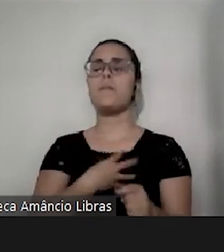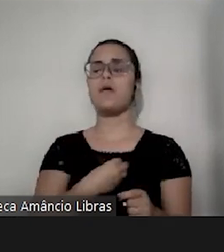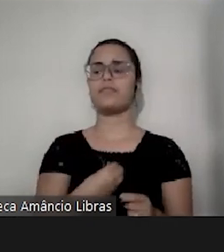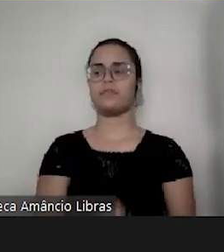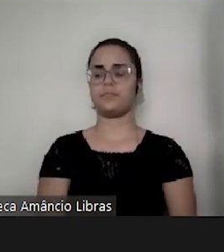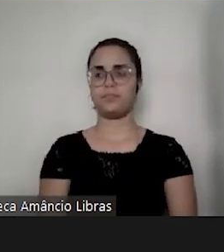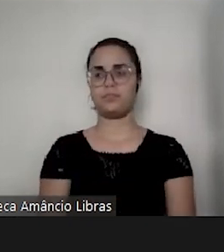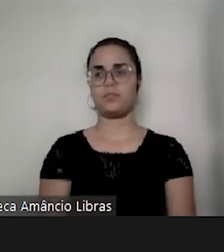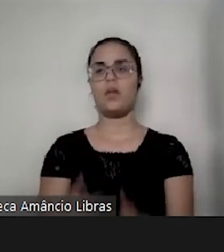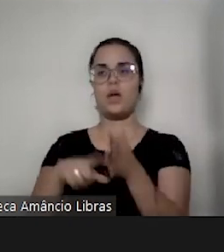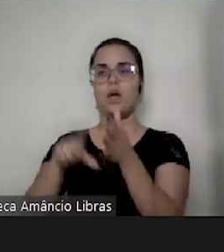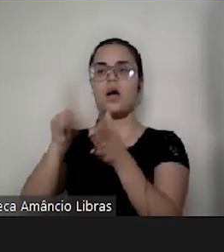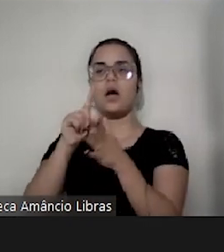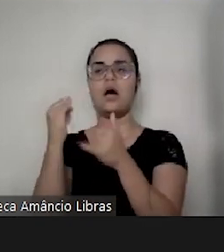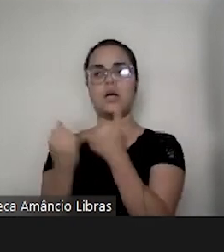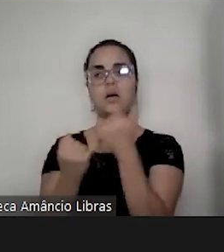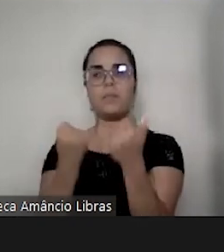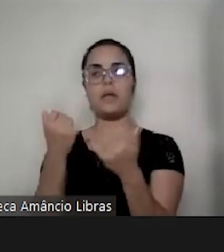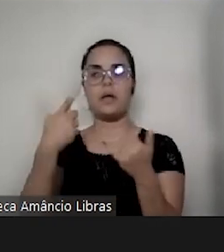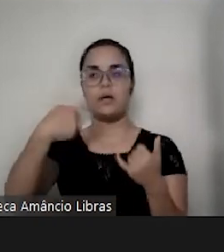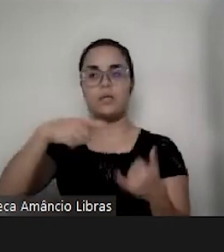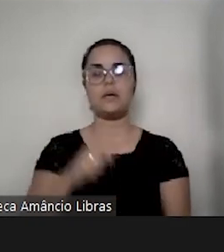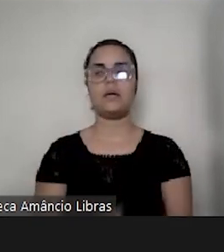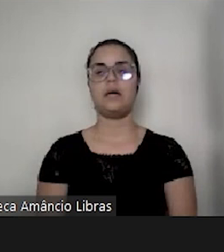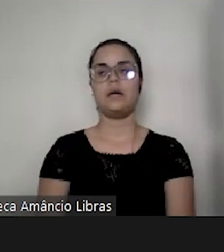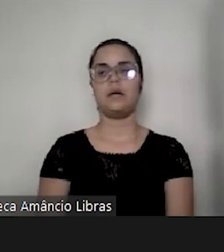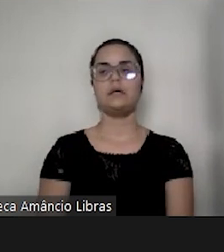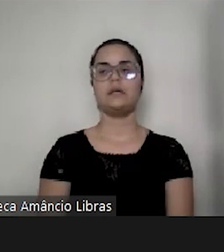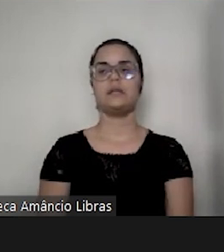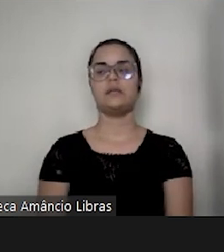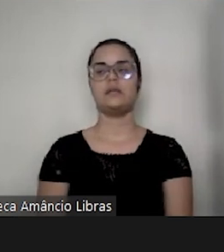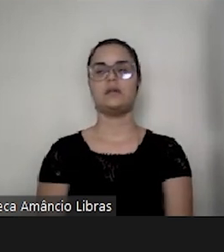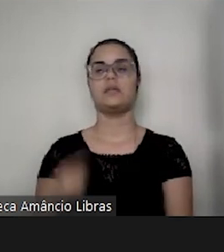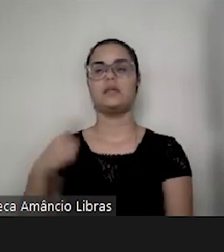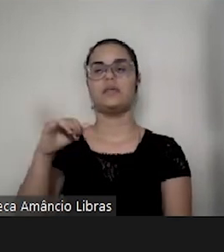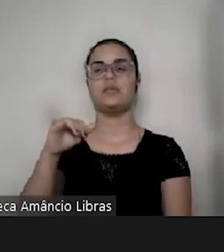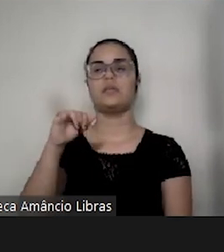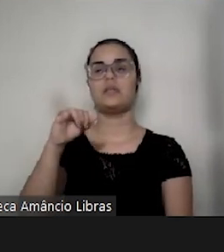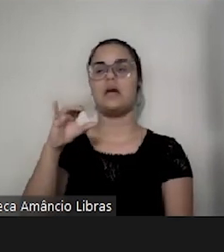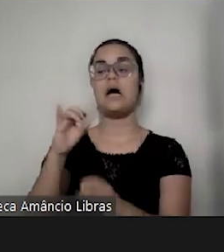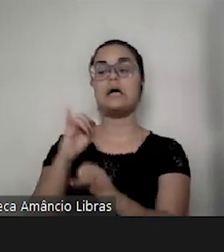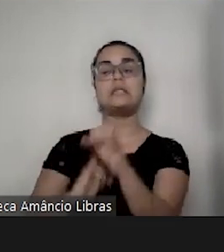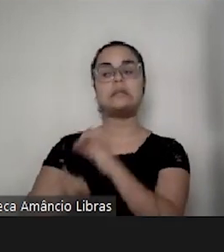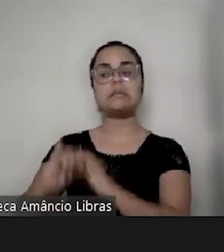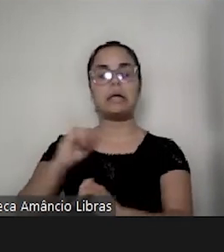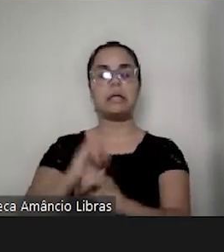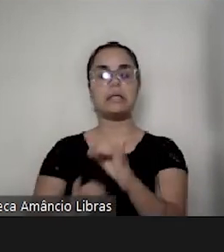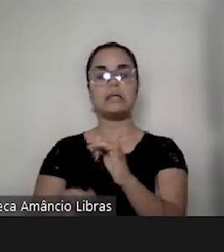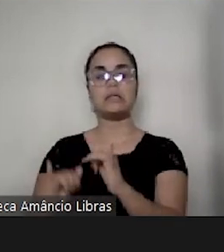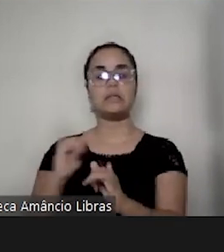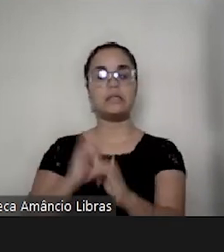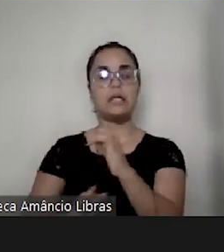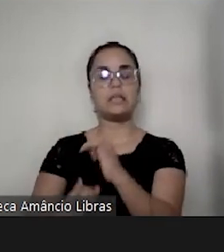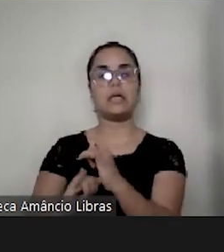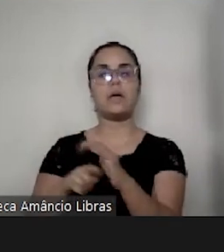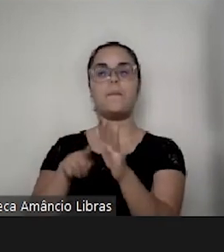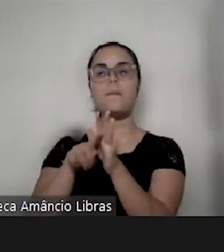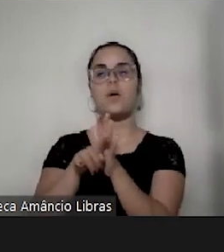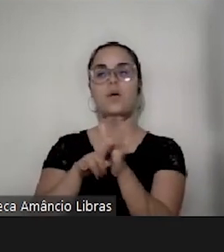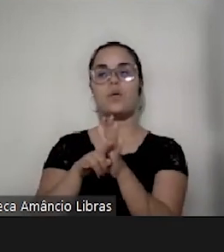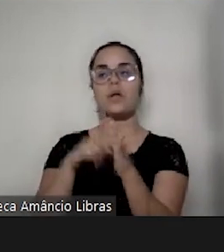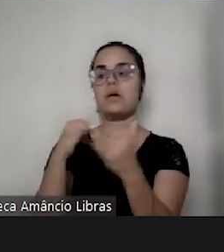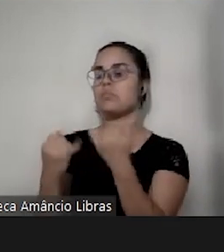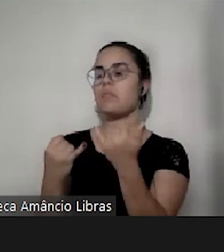Antes de eu brincar com ele, eu ia lá na internet, buscava uma brincadeira lá